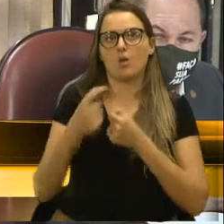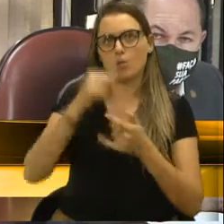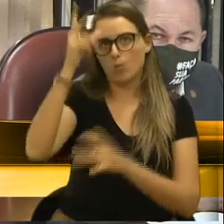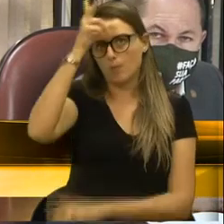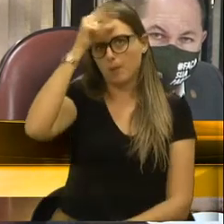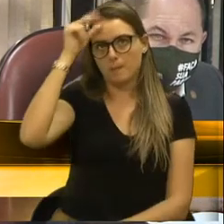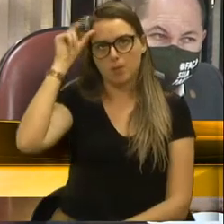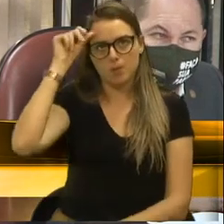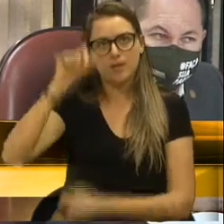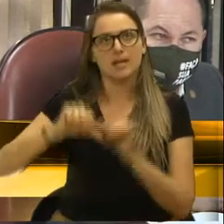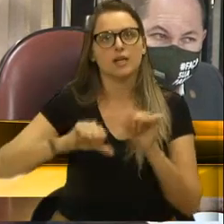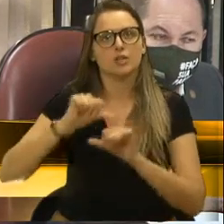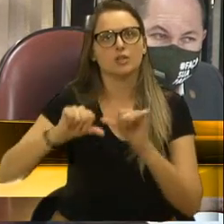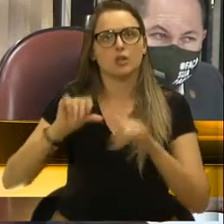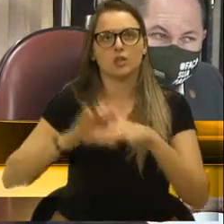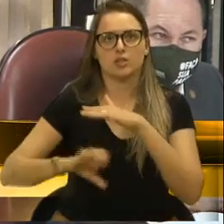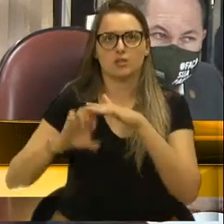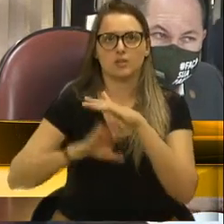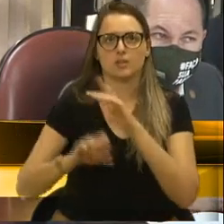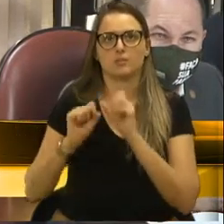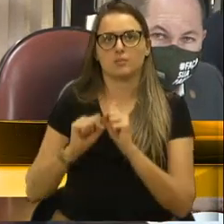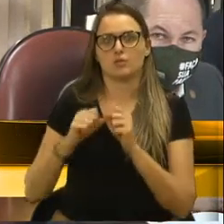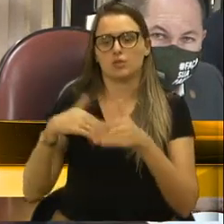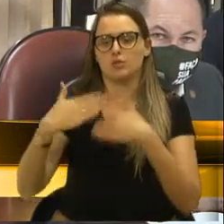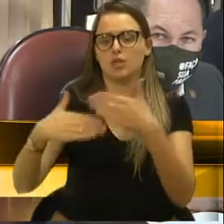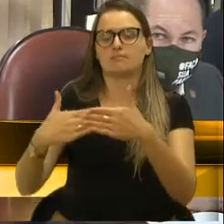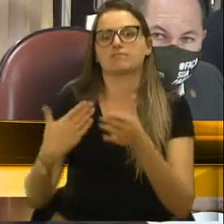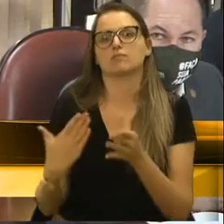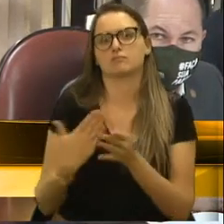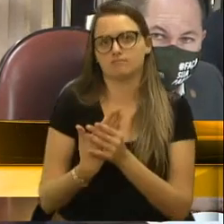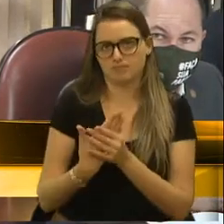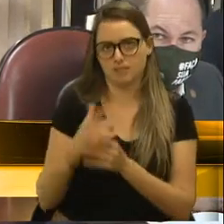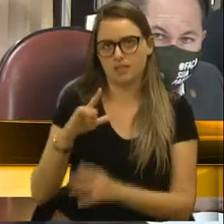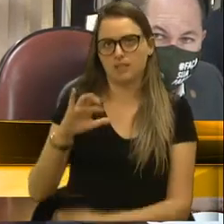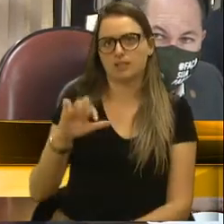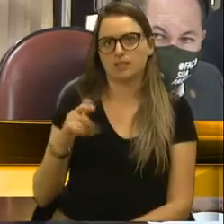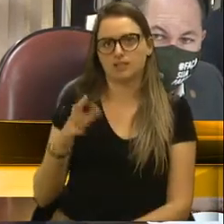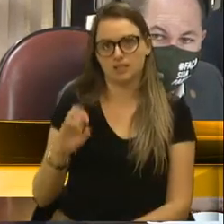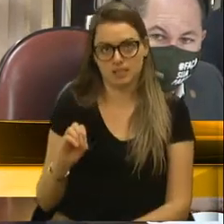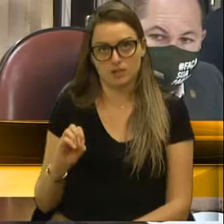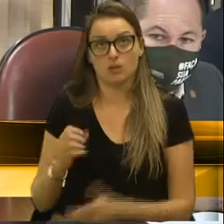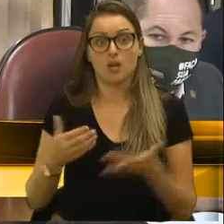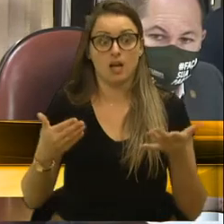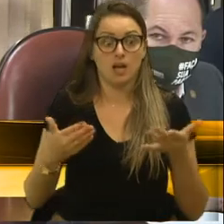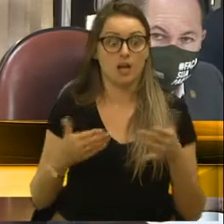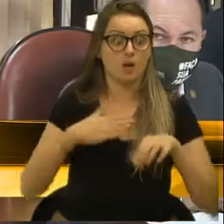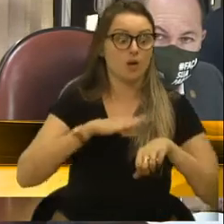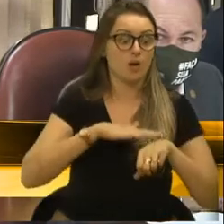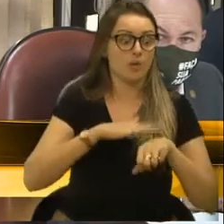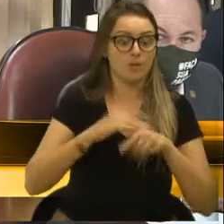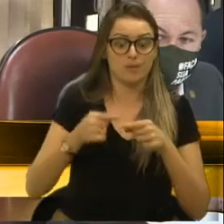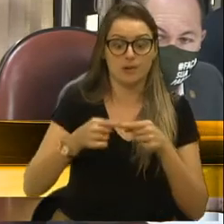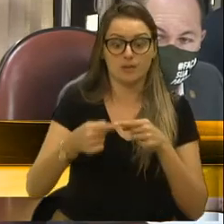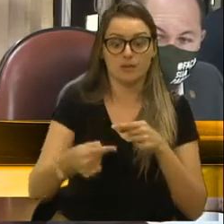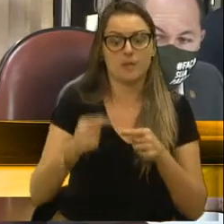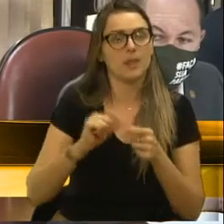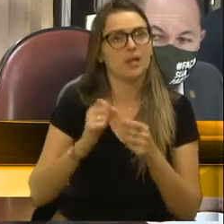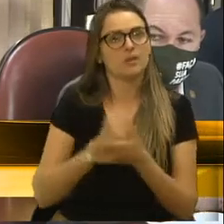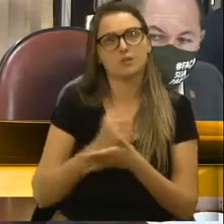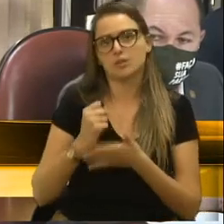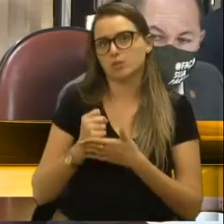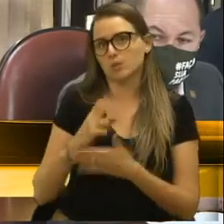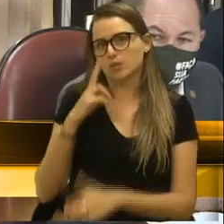de empresa, você poderia abrir, sim, um processo licitatório. Bom, não pode, agora, a gente está em cima do laço, fazer um contrato